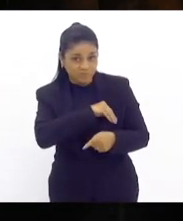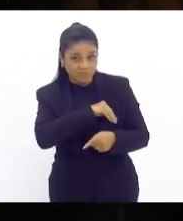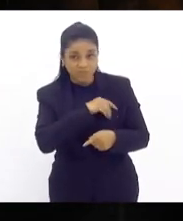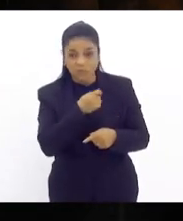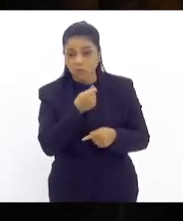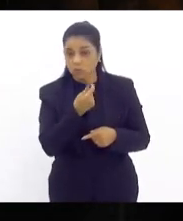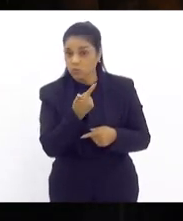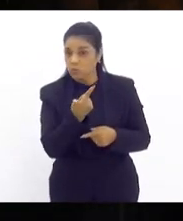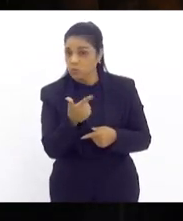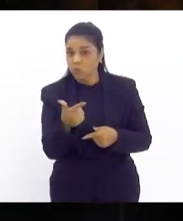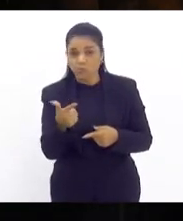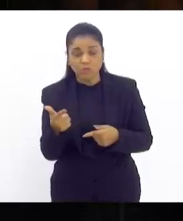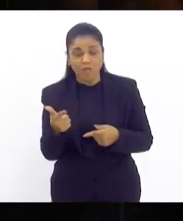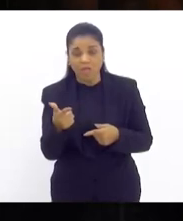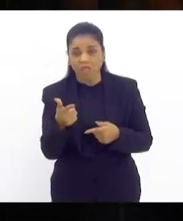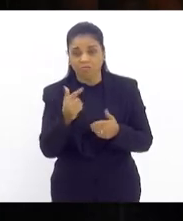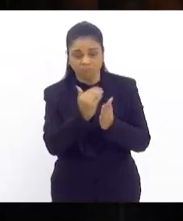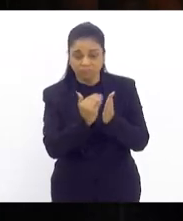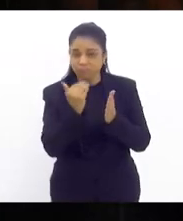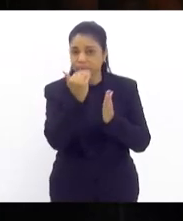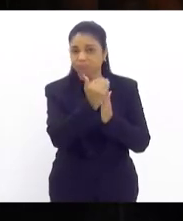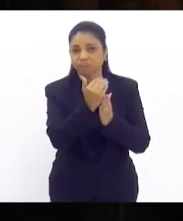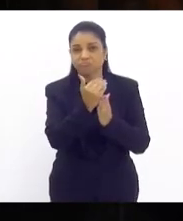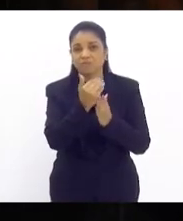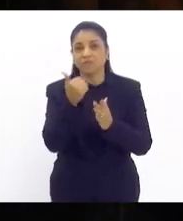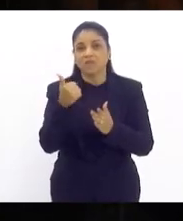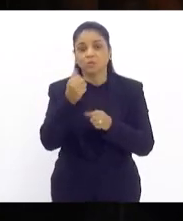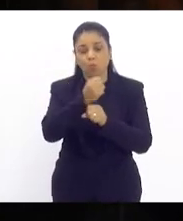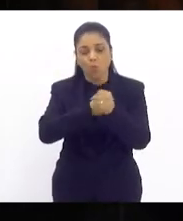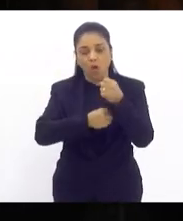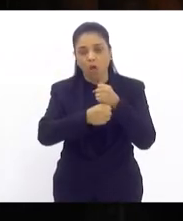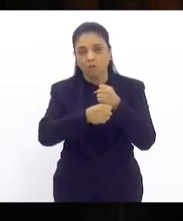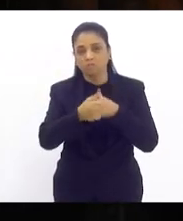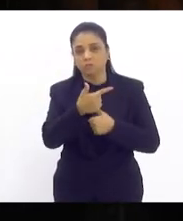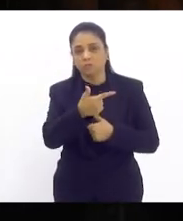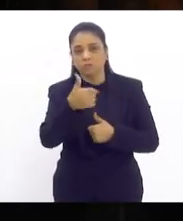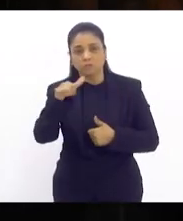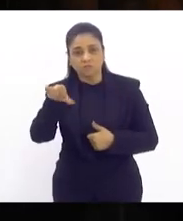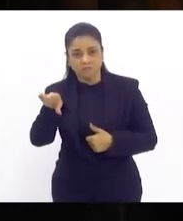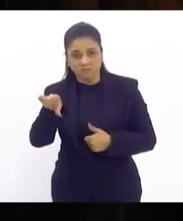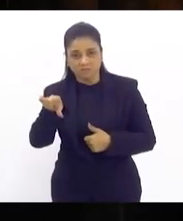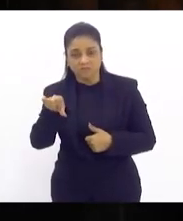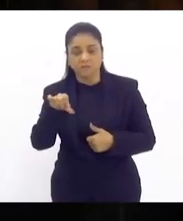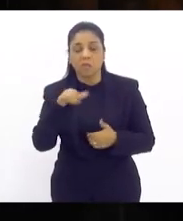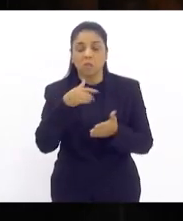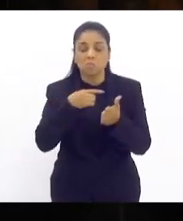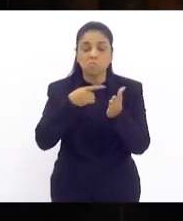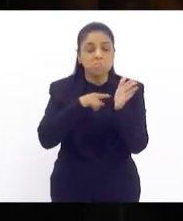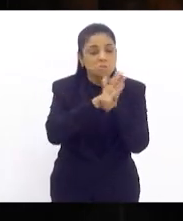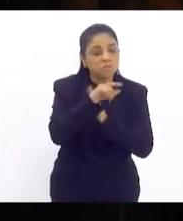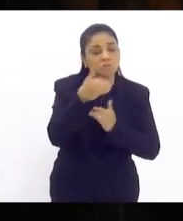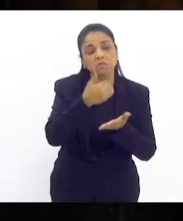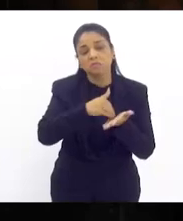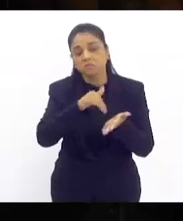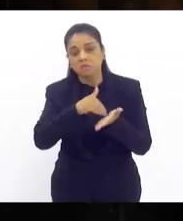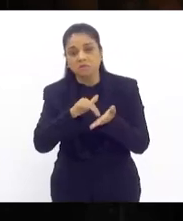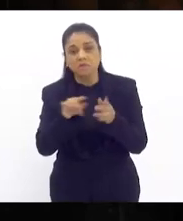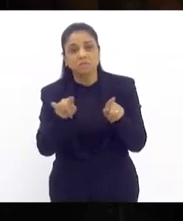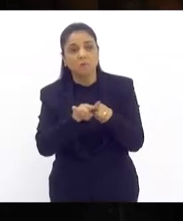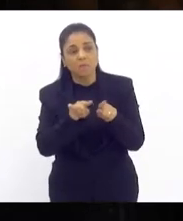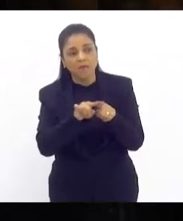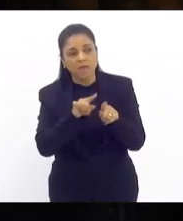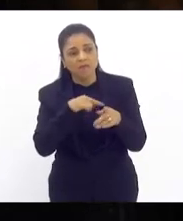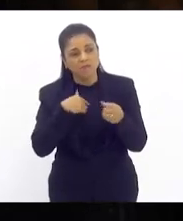reajuste desde 2019 então também questionei aos secretários se nós teríamos aí o